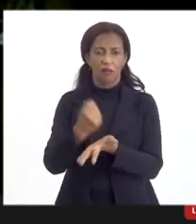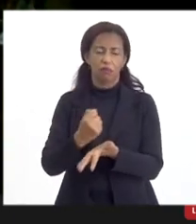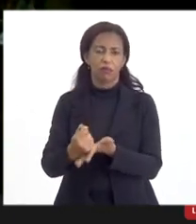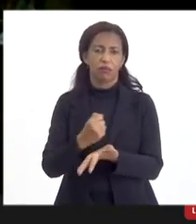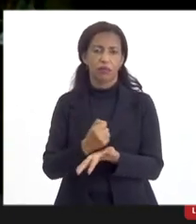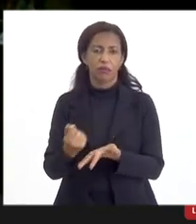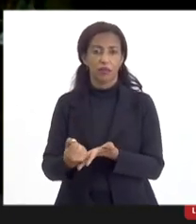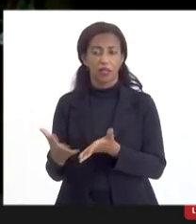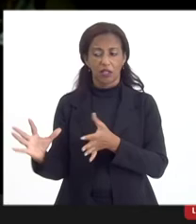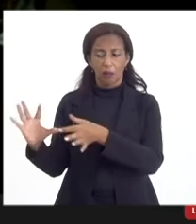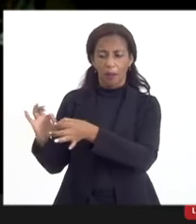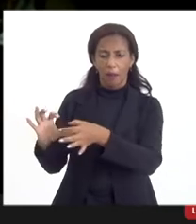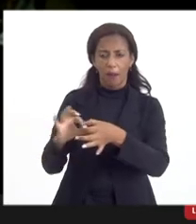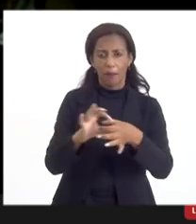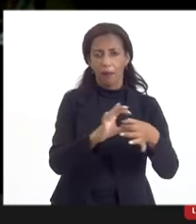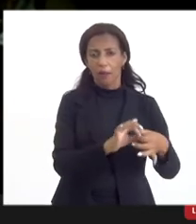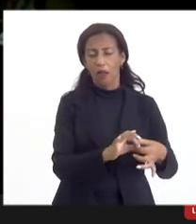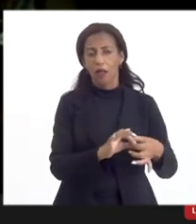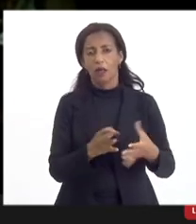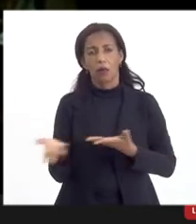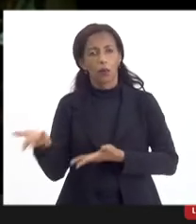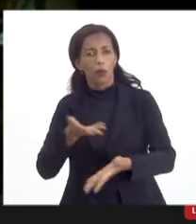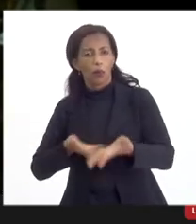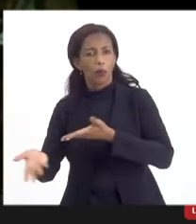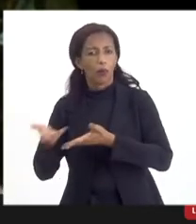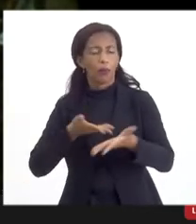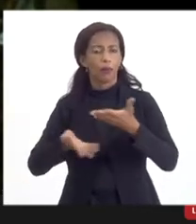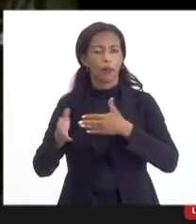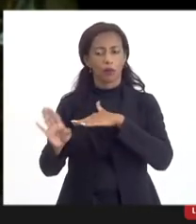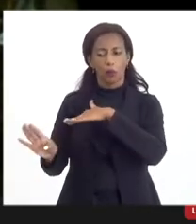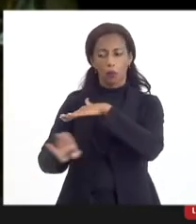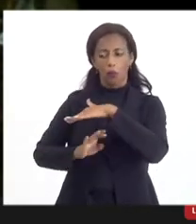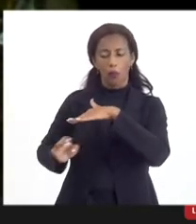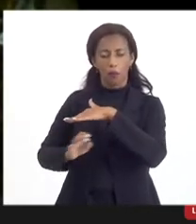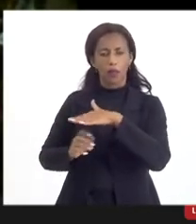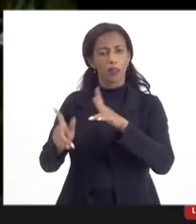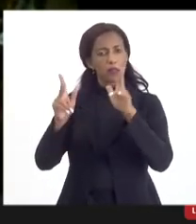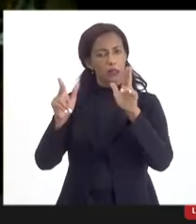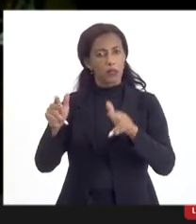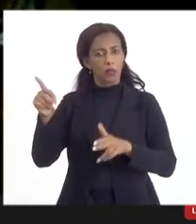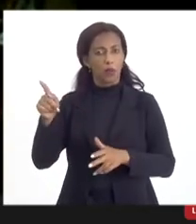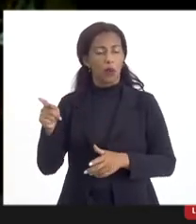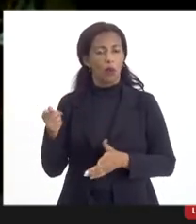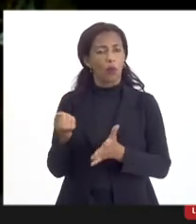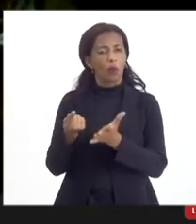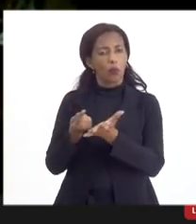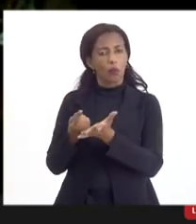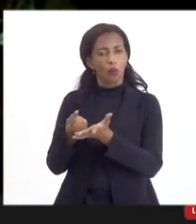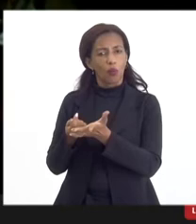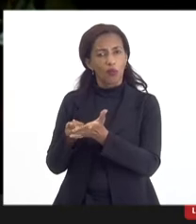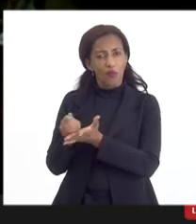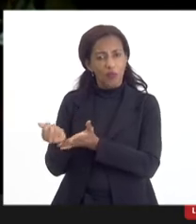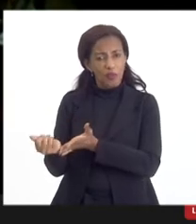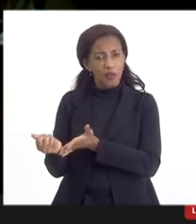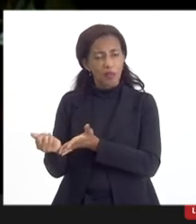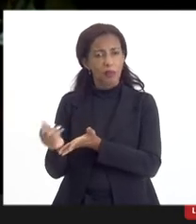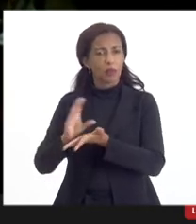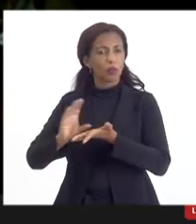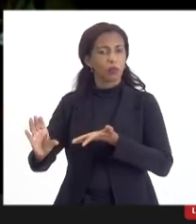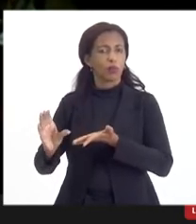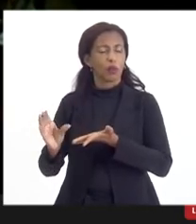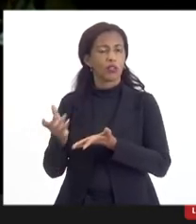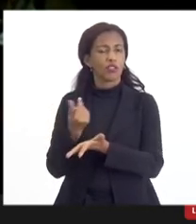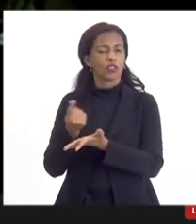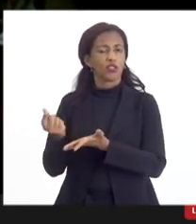e a gente amarrava os acordos de cooperação com, como a Magna falou, com o financiamento de capital de giro